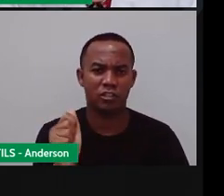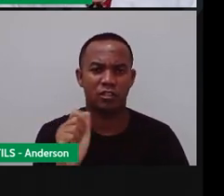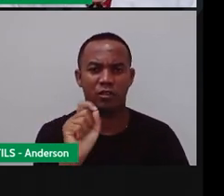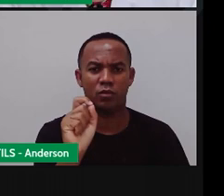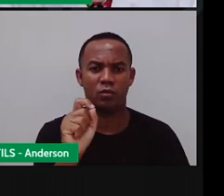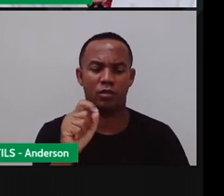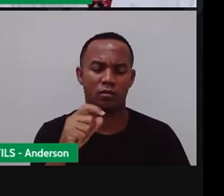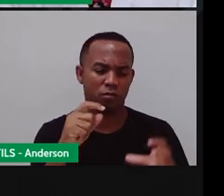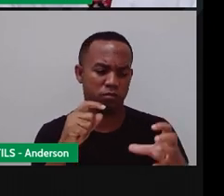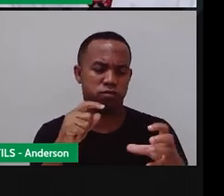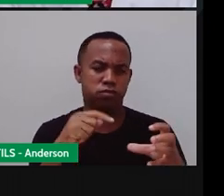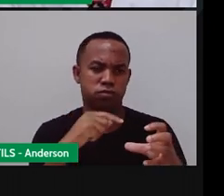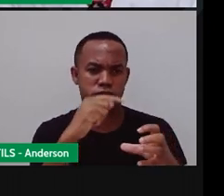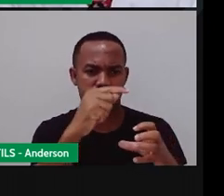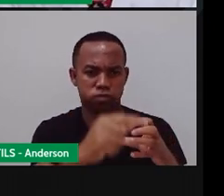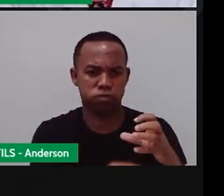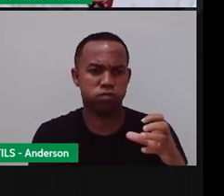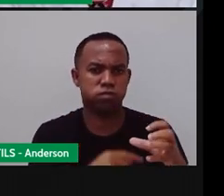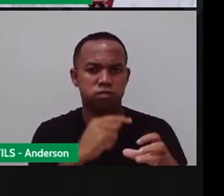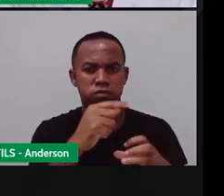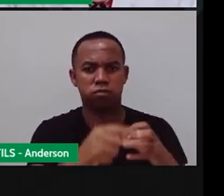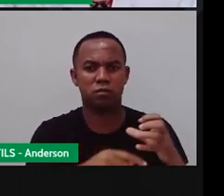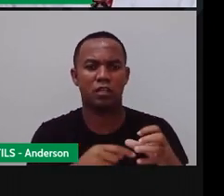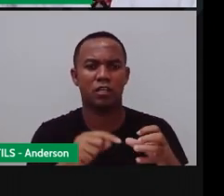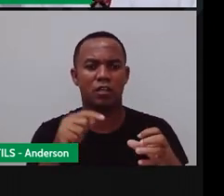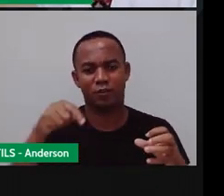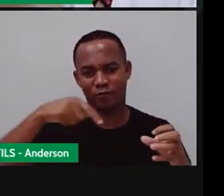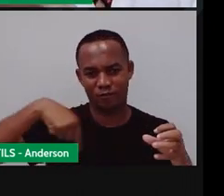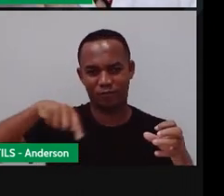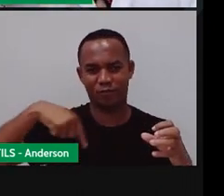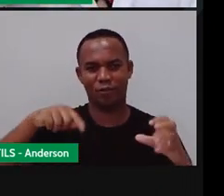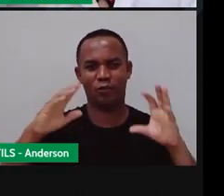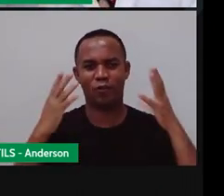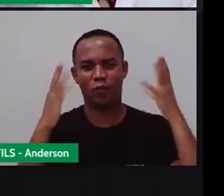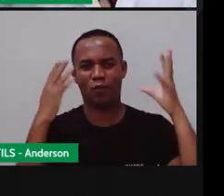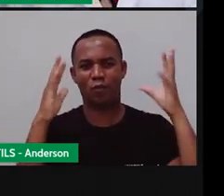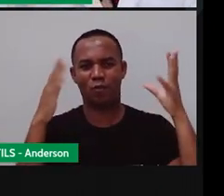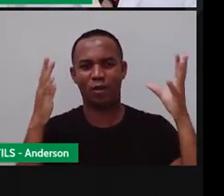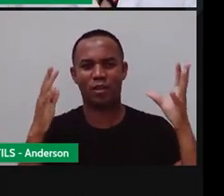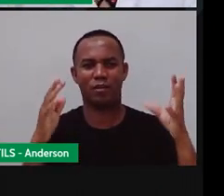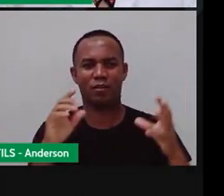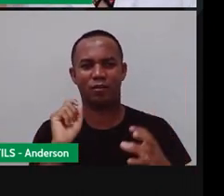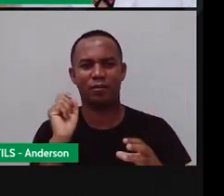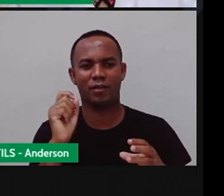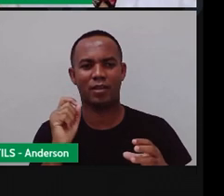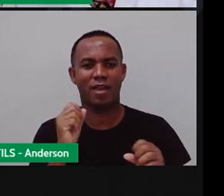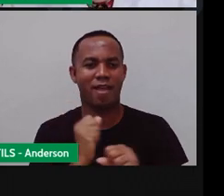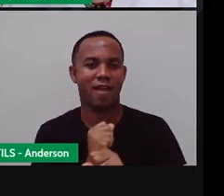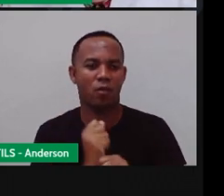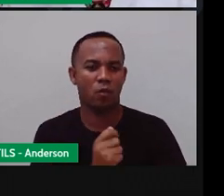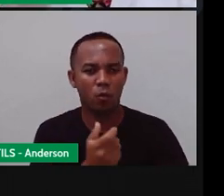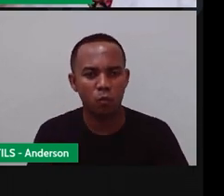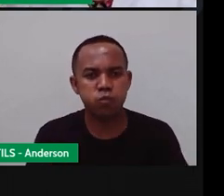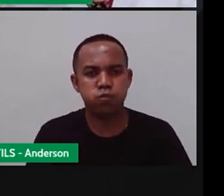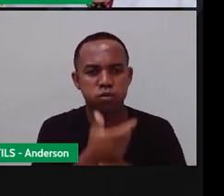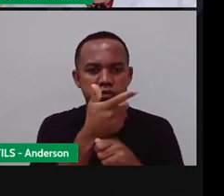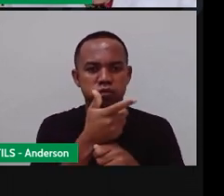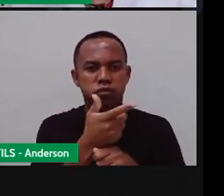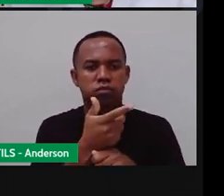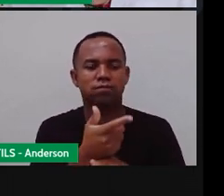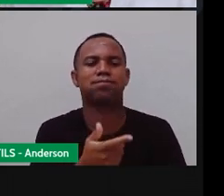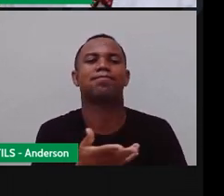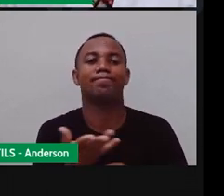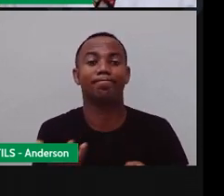completa no Sol nós comemoramos o quê? O ano novo que é a nossa virada de ano é nosso